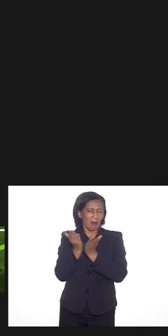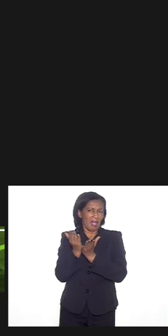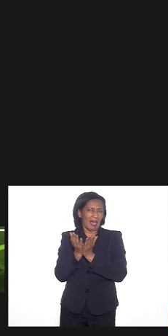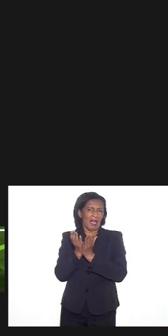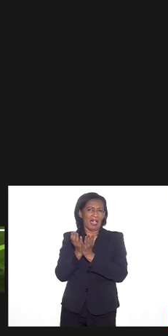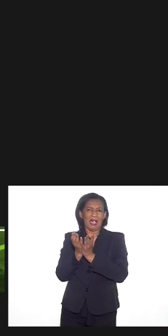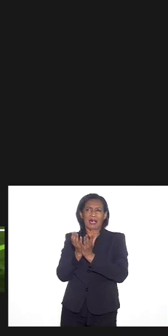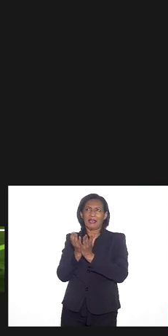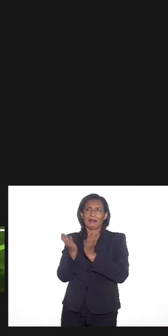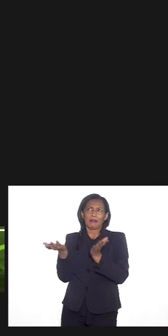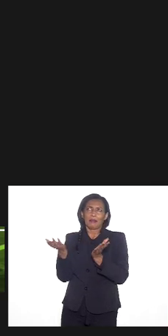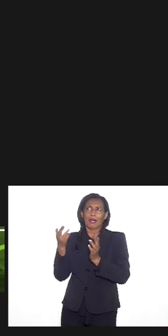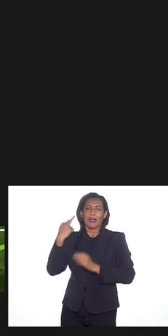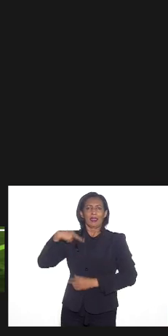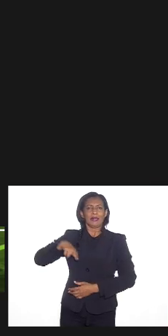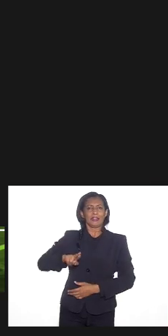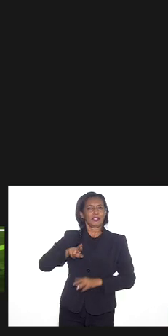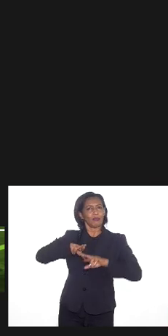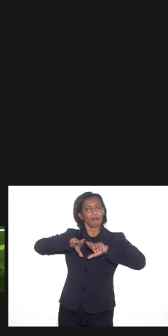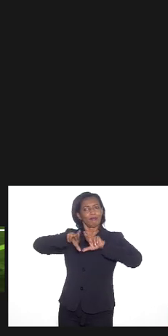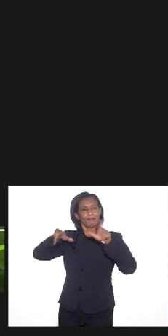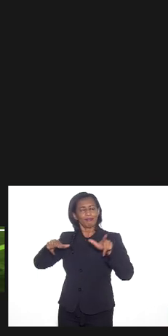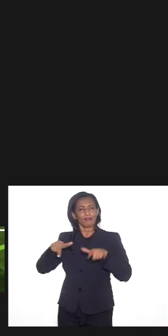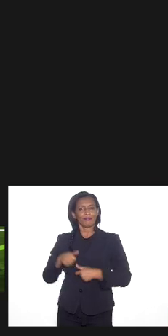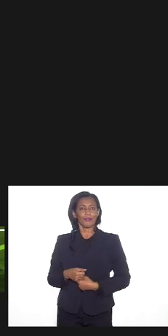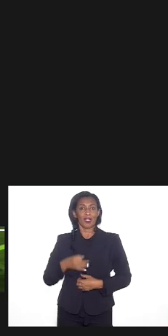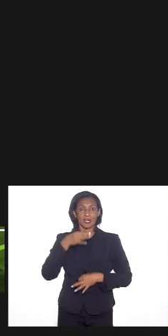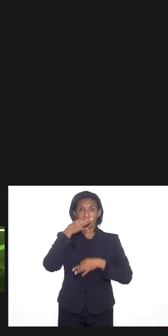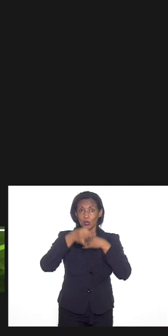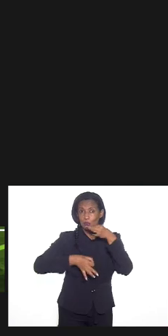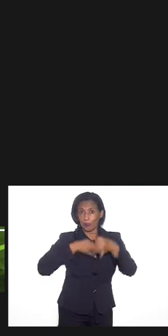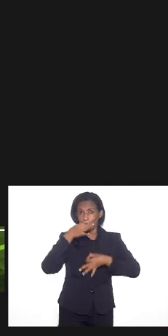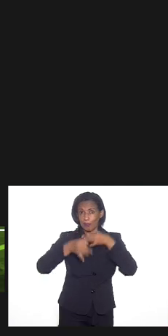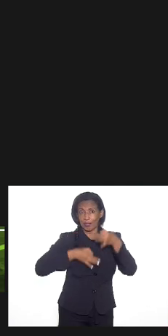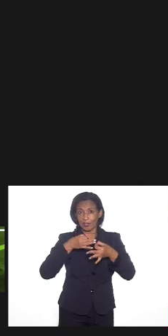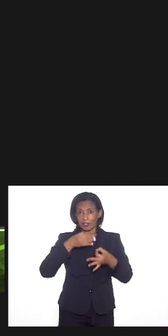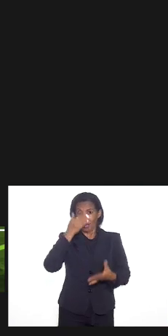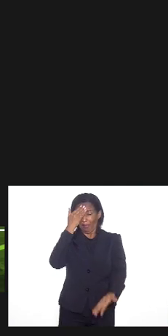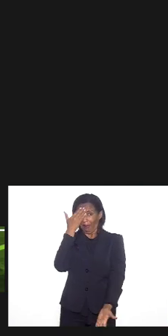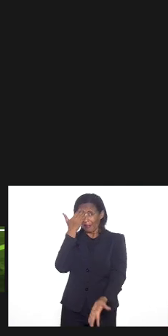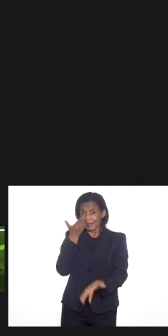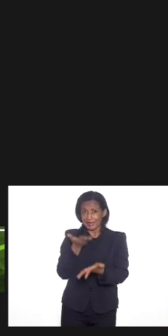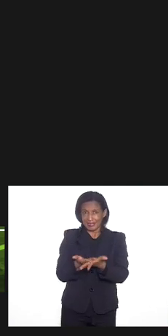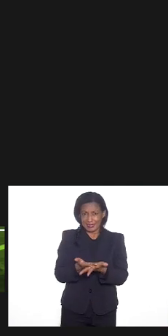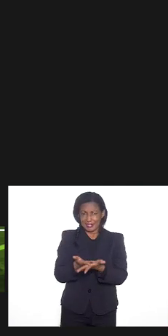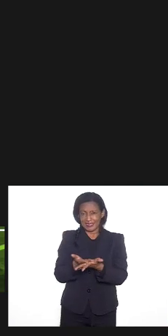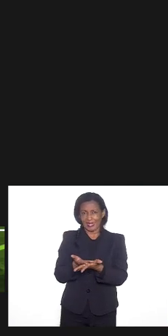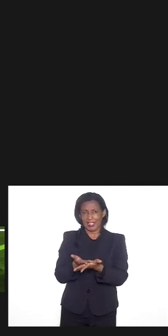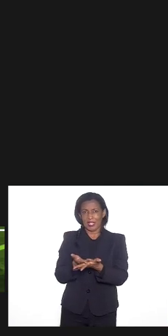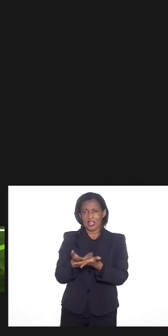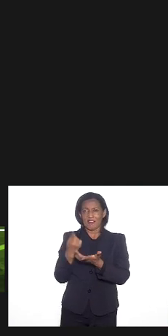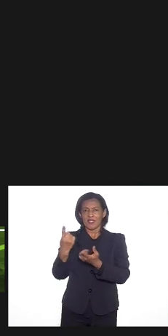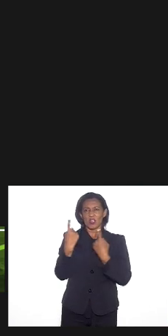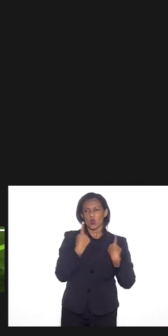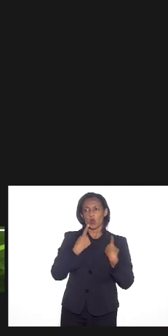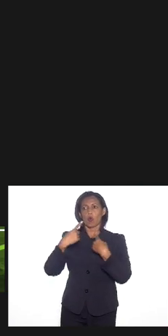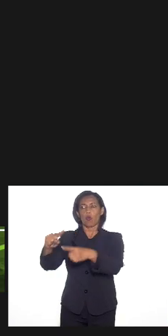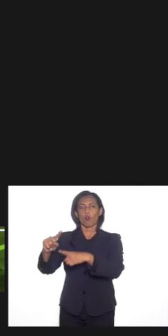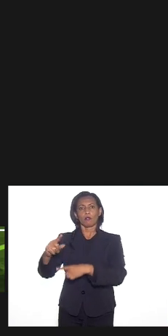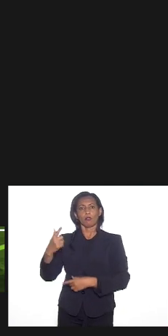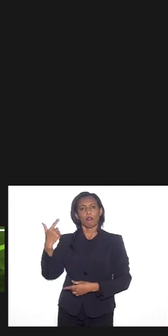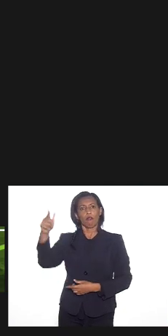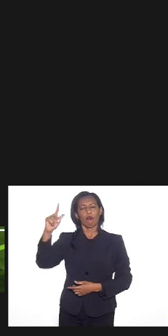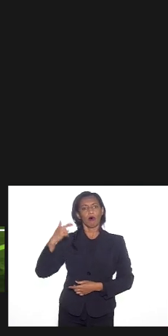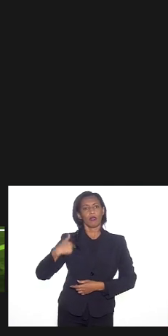deturpada da religião essa deturpação chegava ao ponto de acreditar que reprimindo outras religiões ele estaria